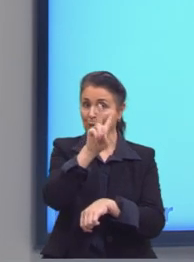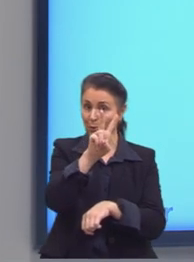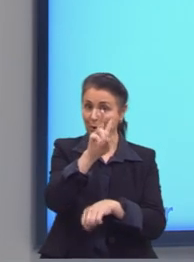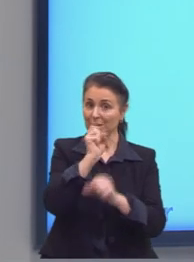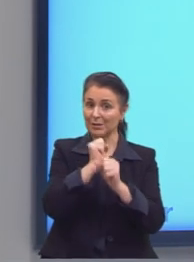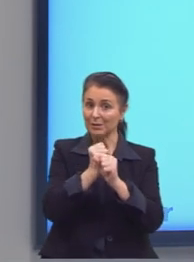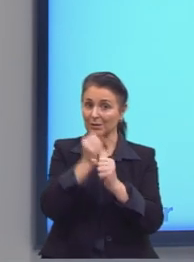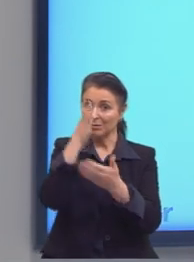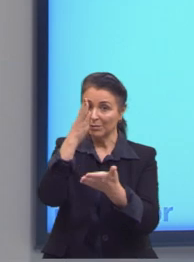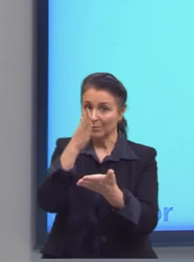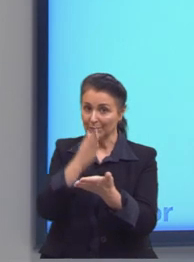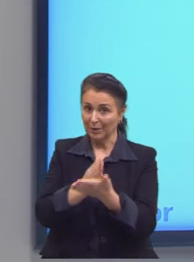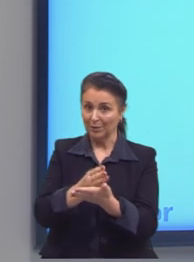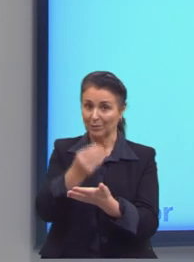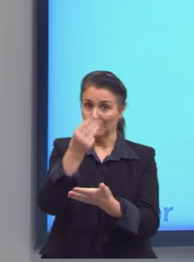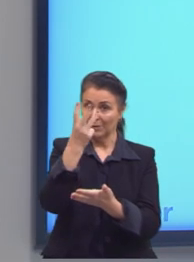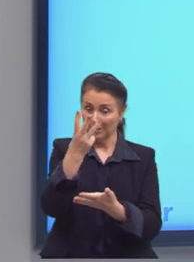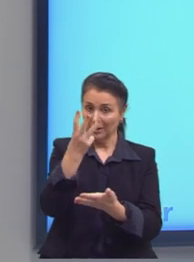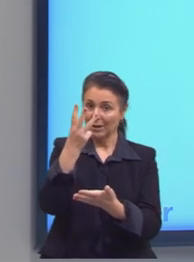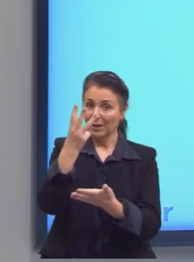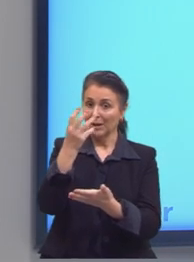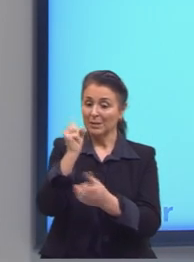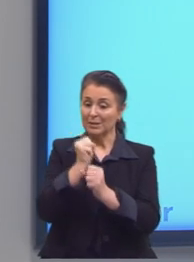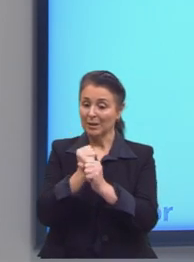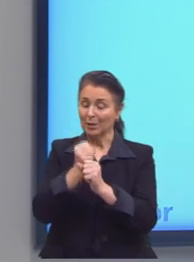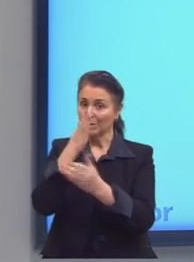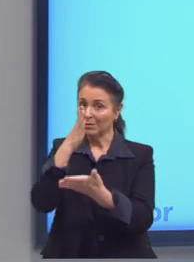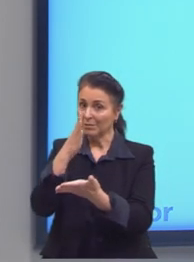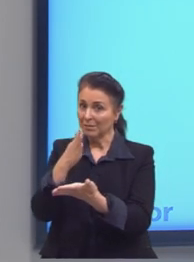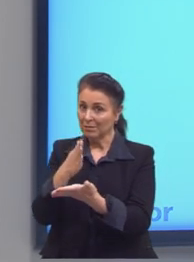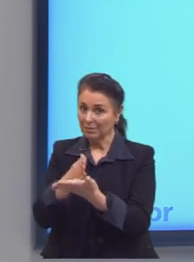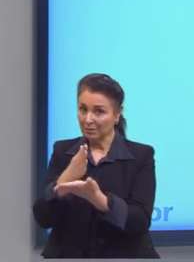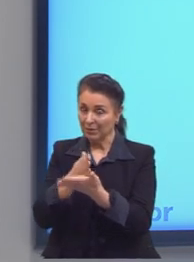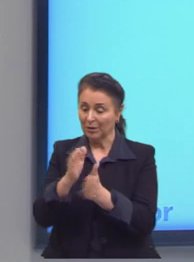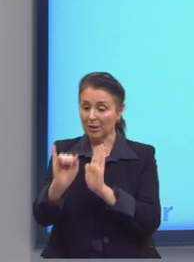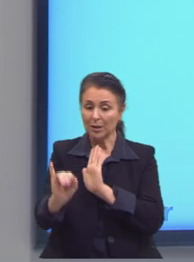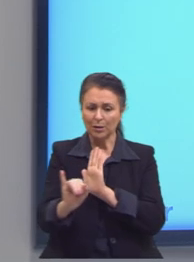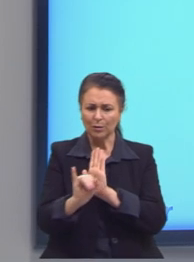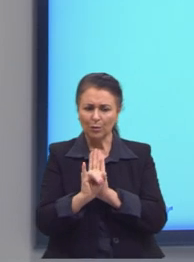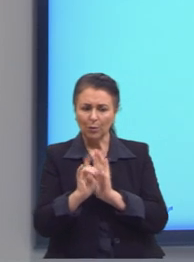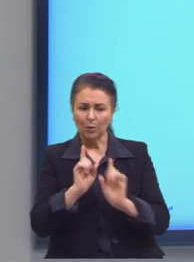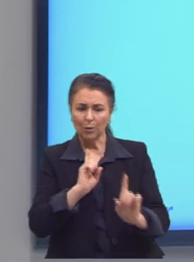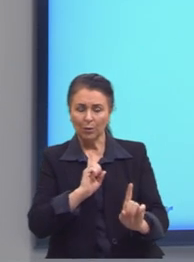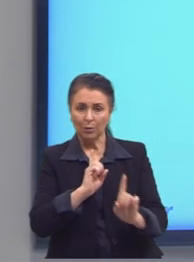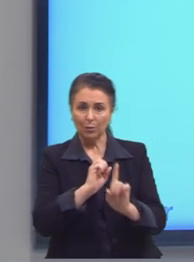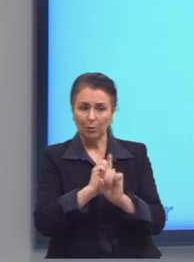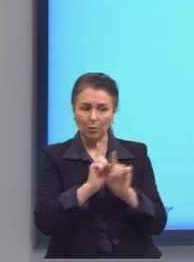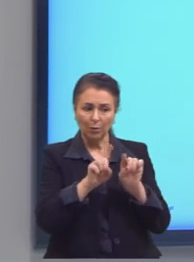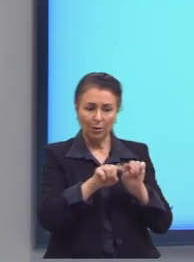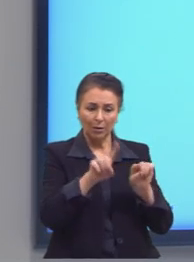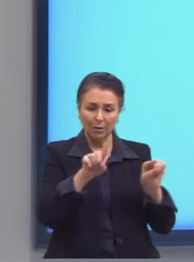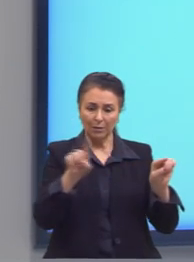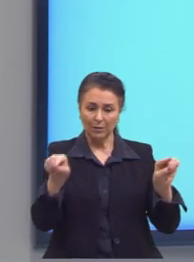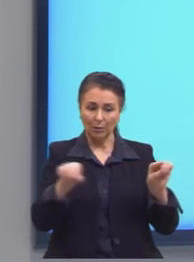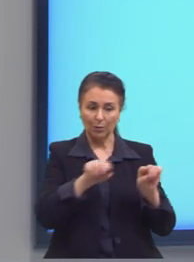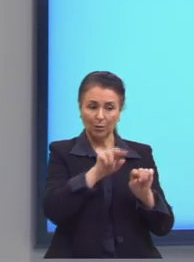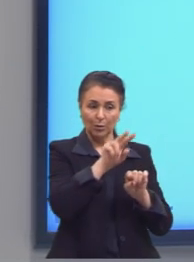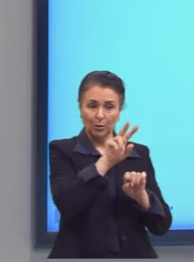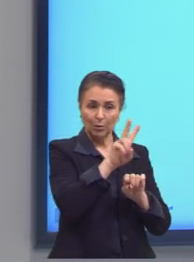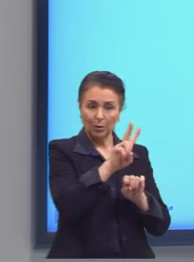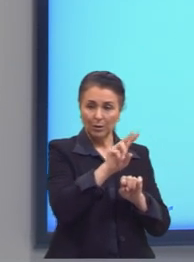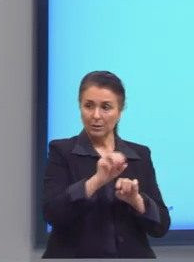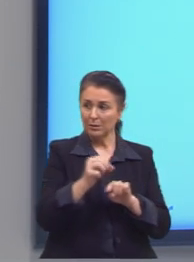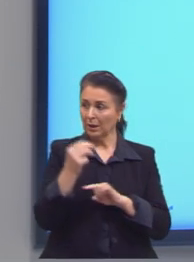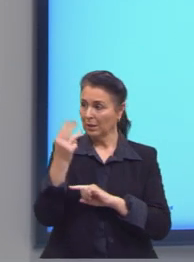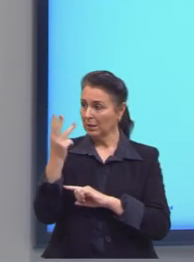até três anos e meio. Então, temos, né? Identifiquei aqui a variação de dois metros para três